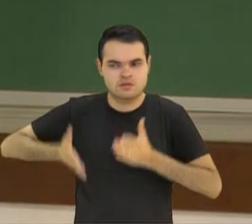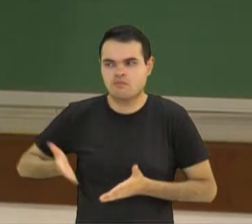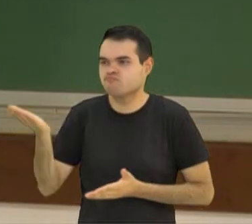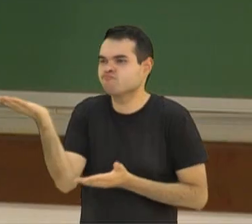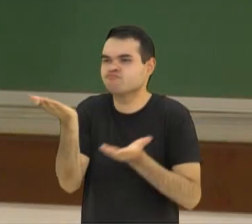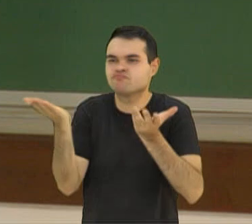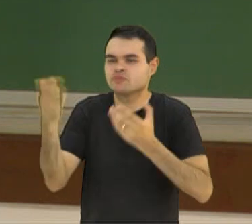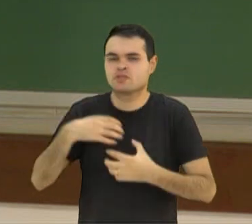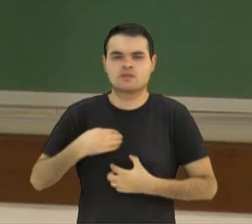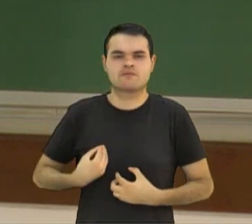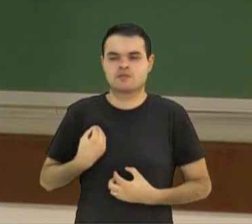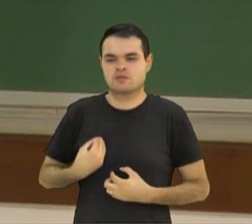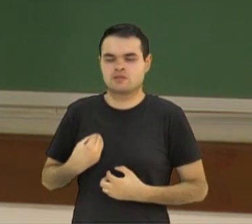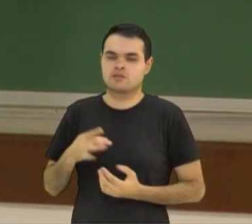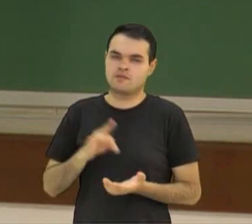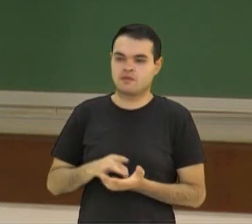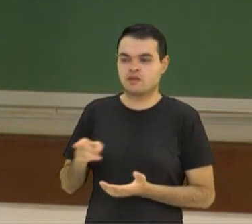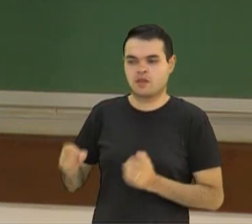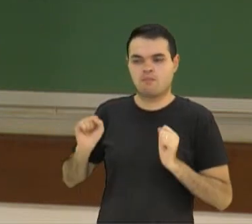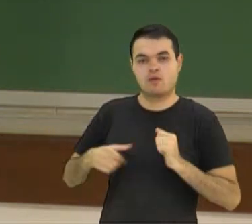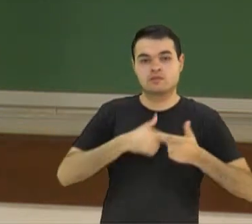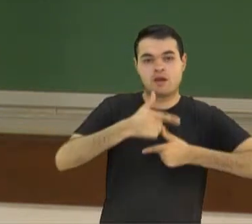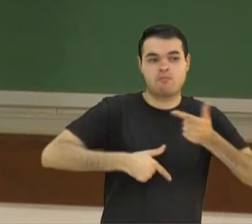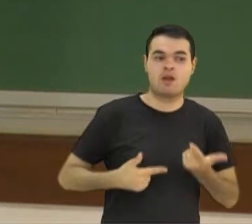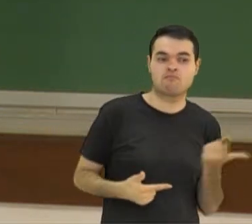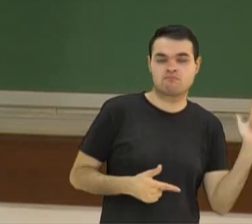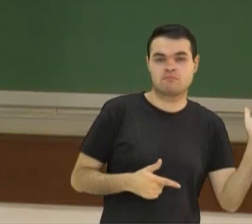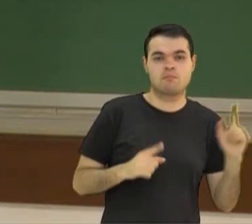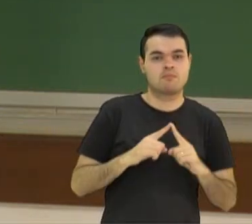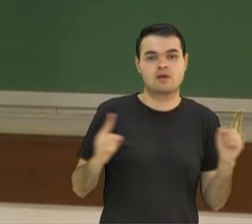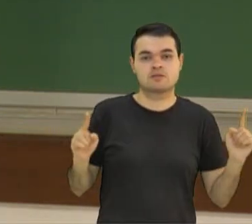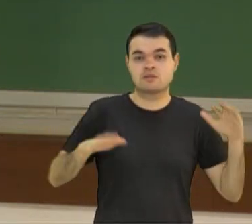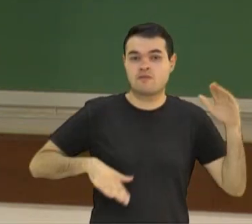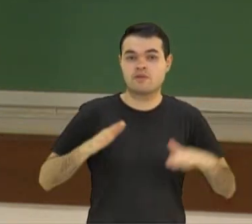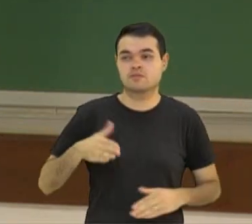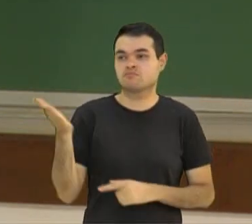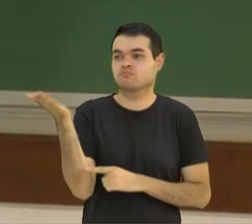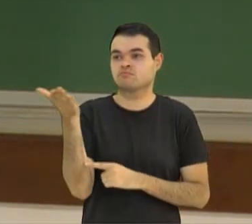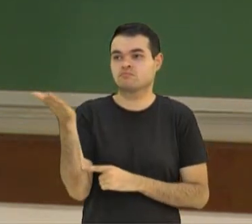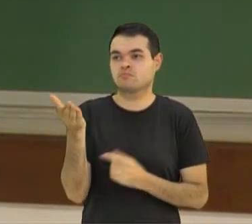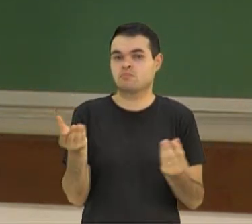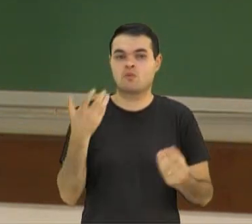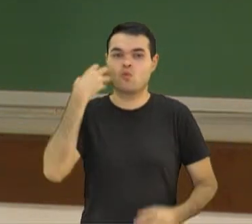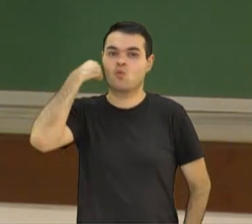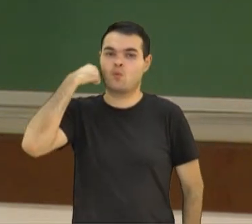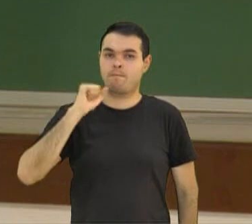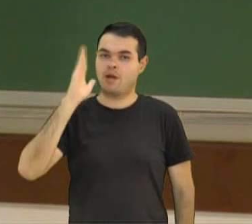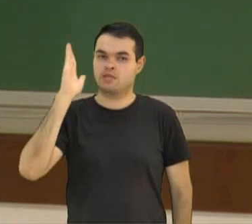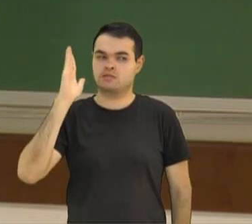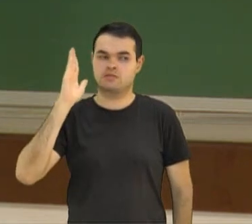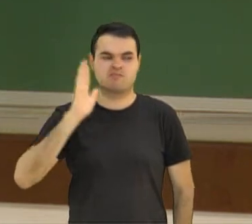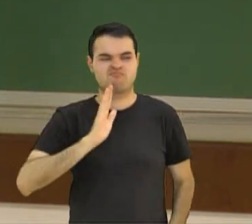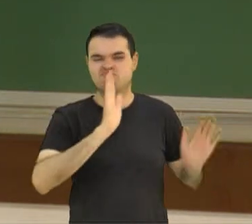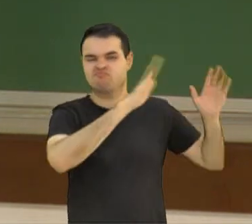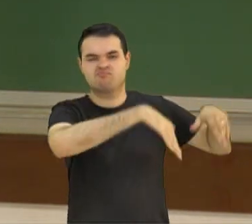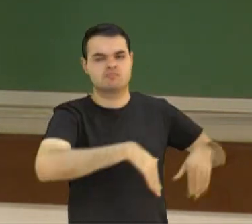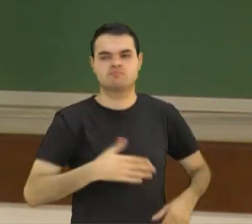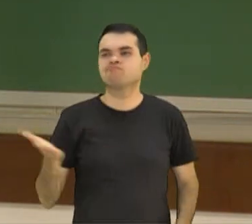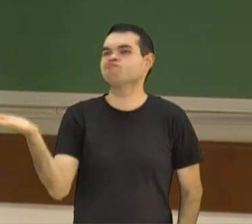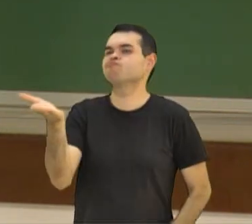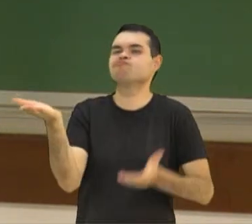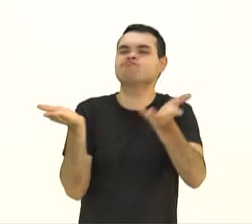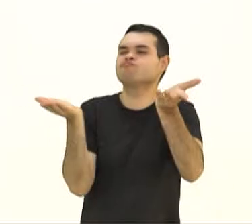verdade, ela poderia estar fazendo outra coisa, mas talvez pedir esmolas na rua trouxe mais lucro e então ela está fazendo isso.